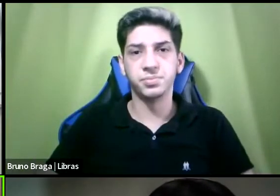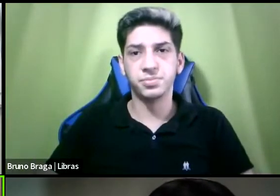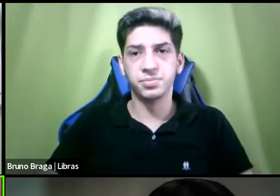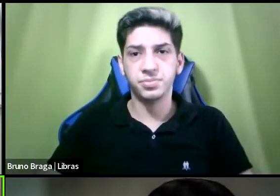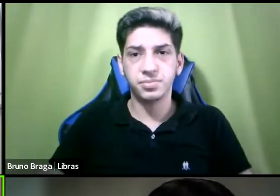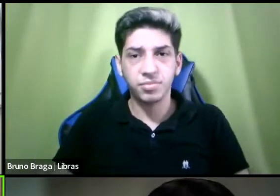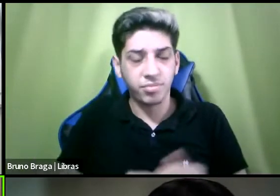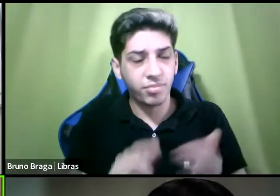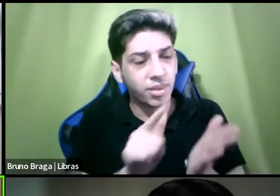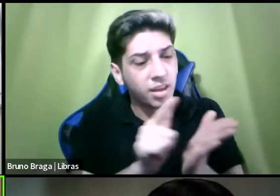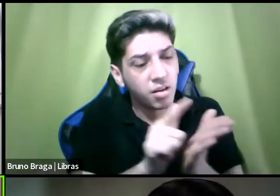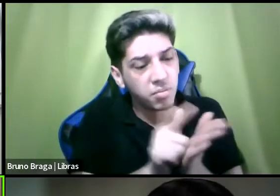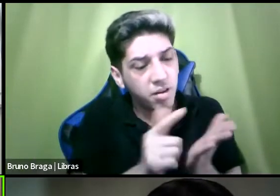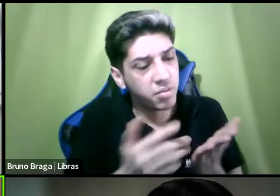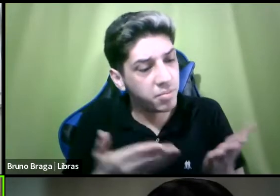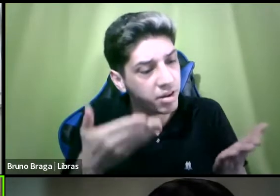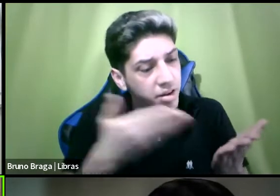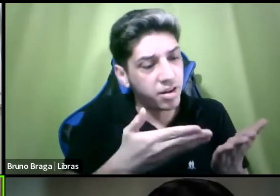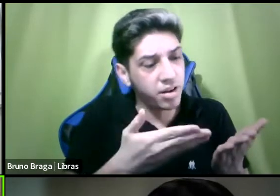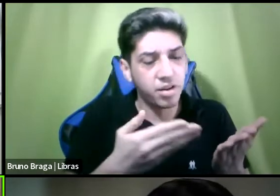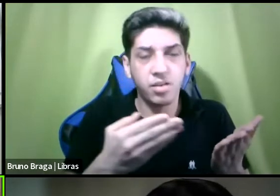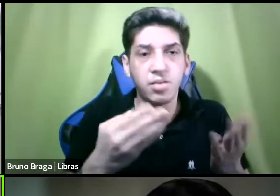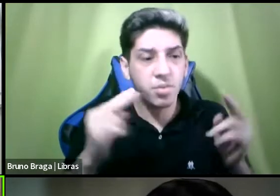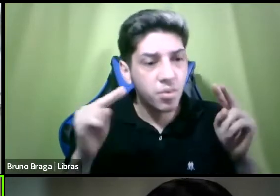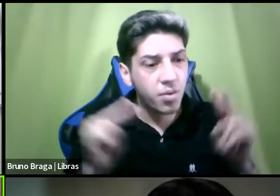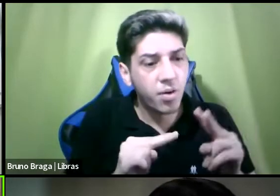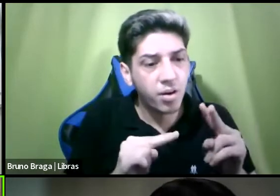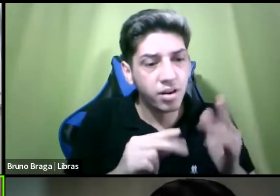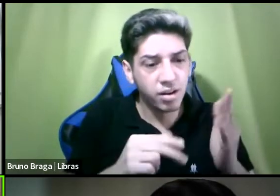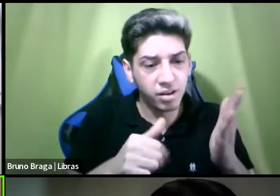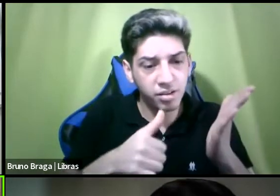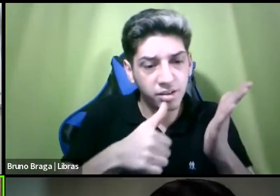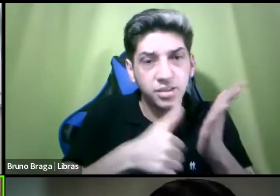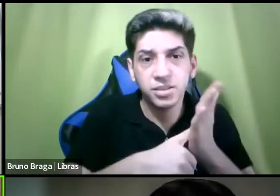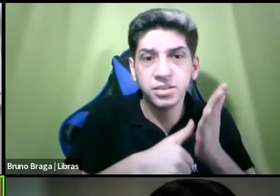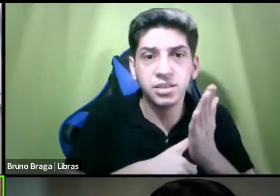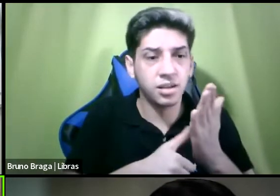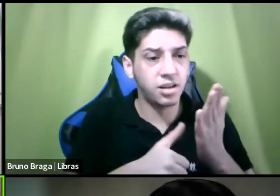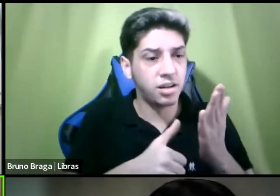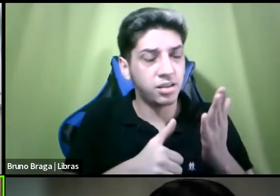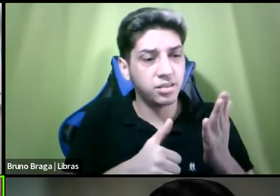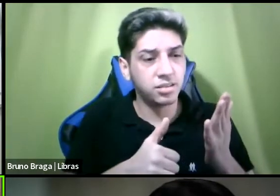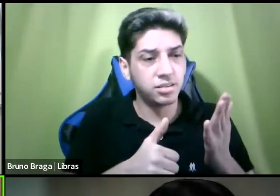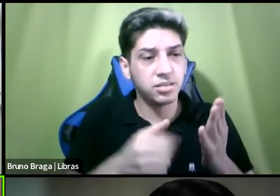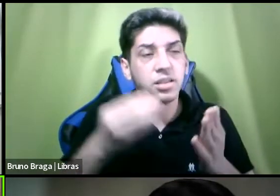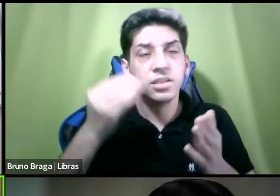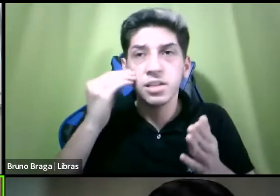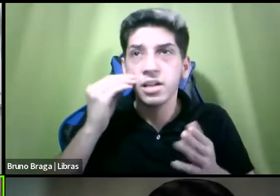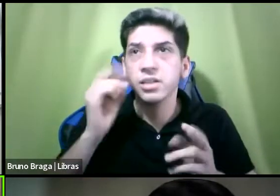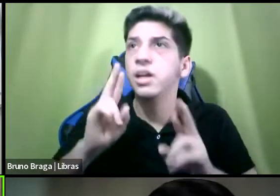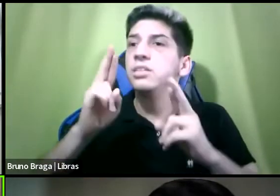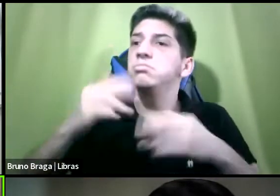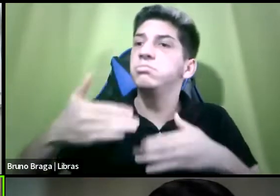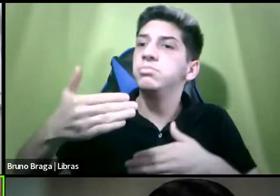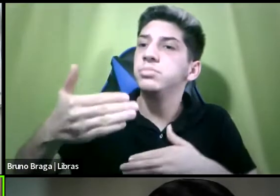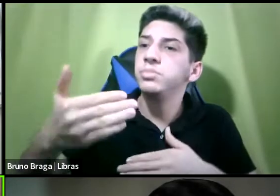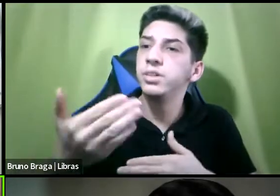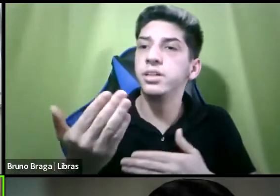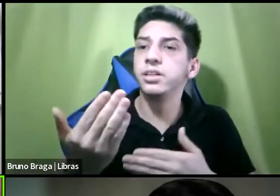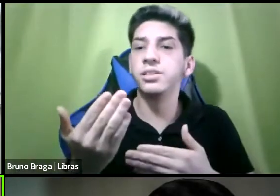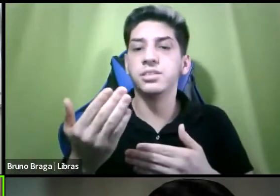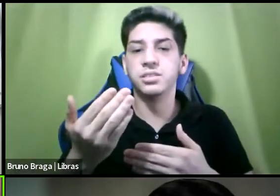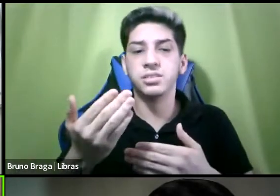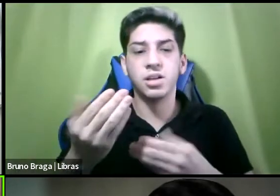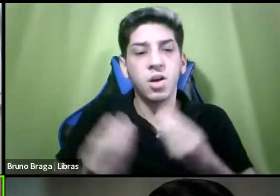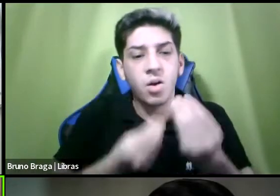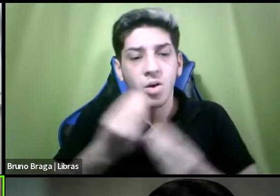um olhar uma identidade alcançar a esperança o abrigo das intempéries